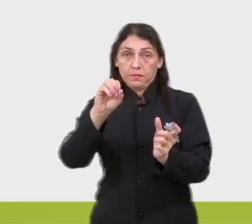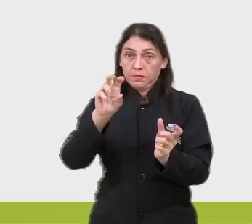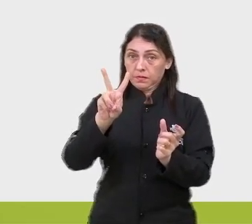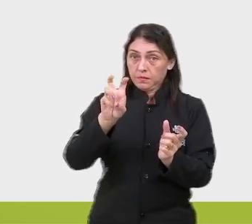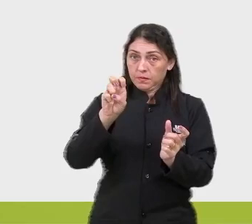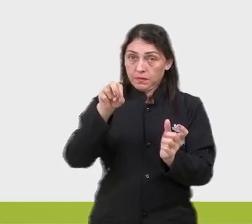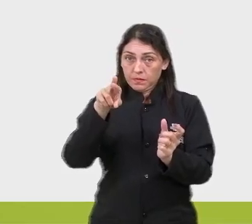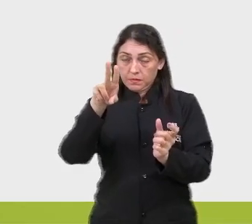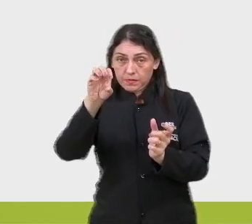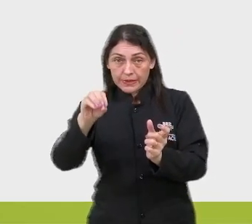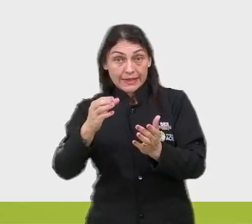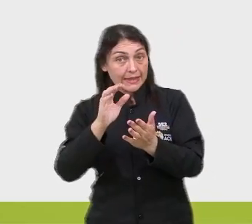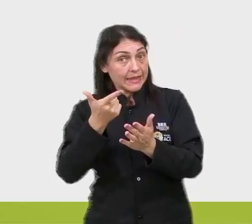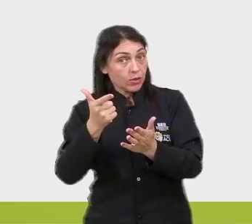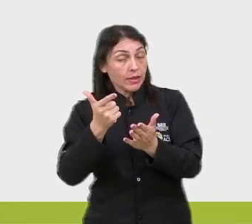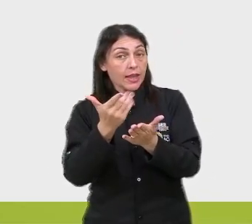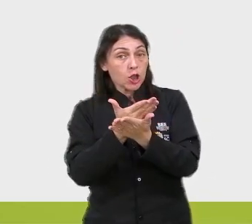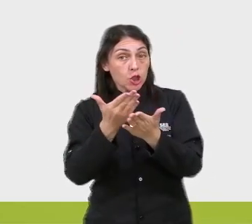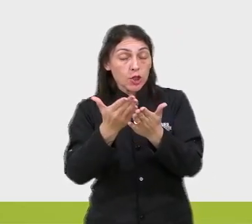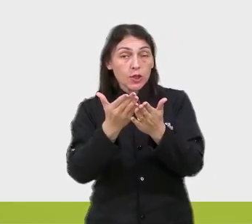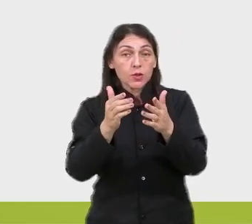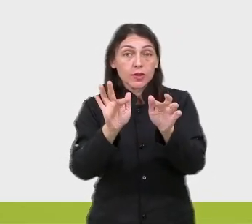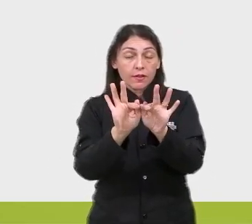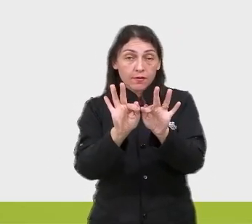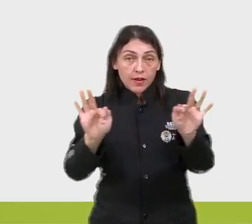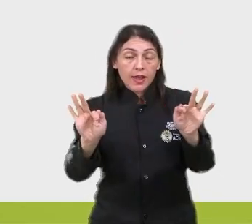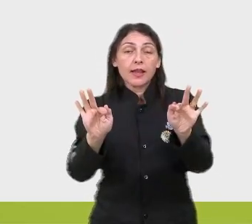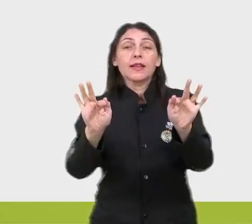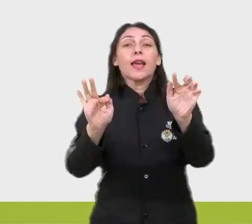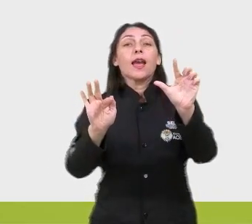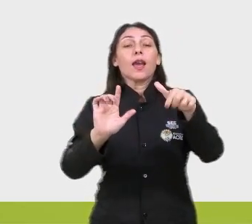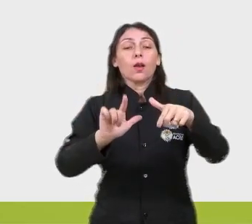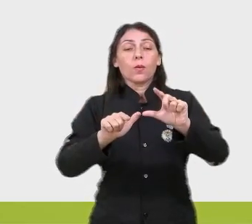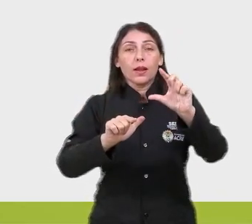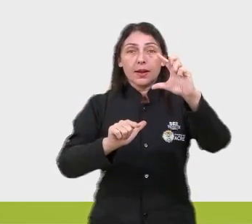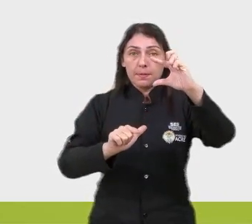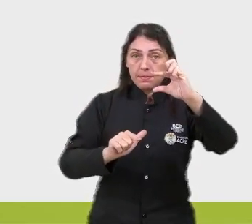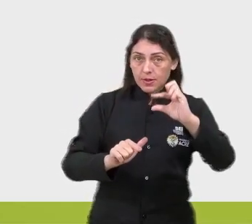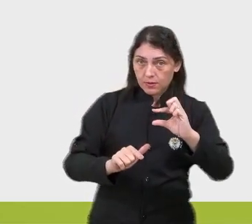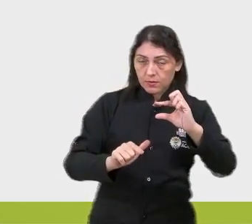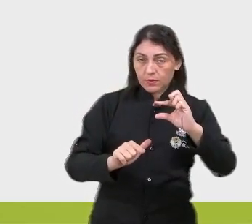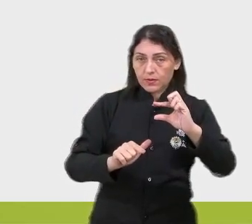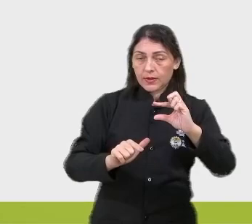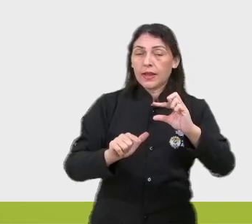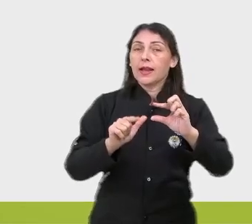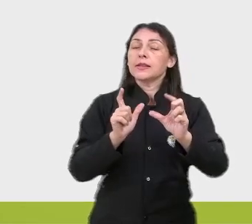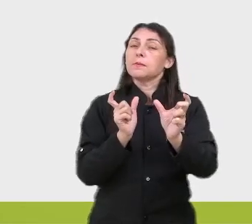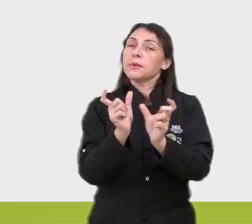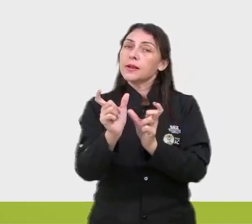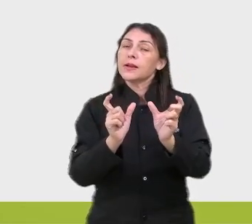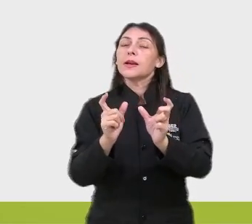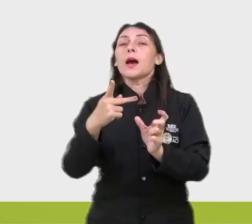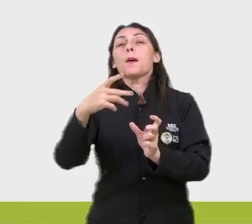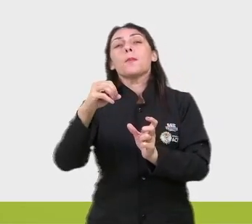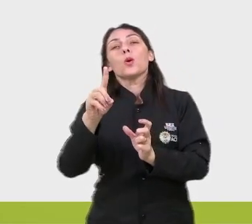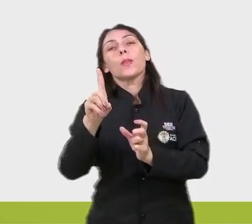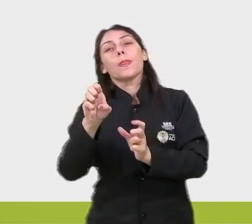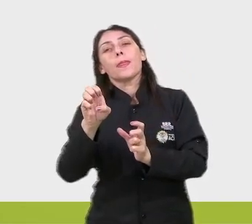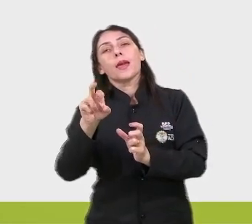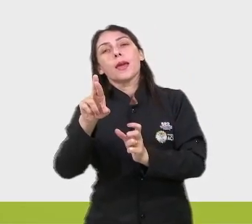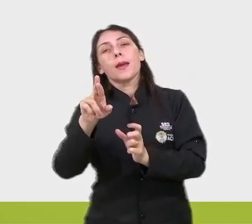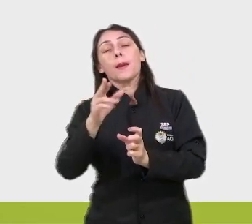não iniciar a frase, vai ser com letra minúscula, bem como as palavras, como o poder público.